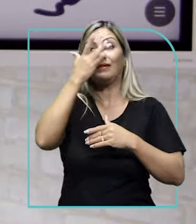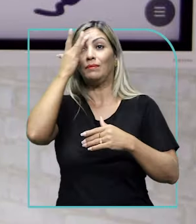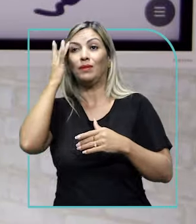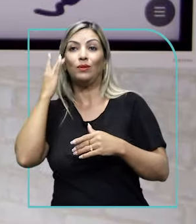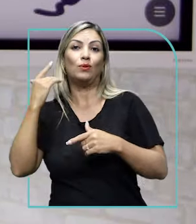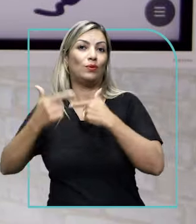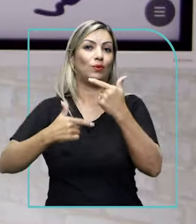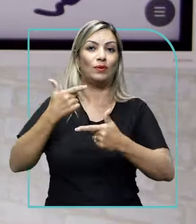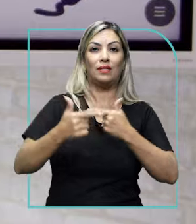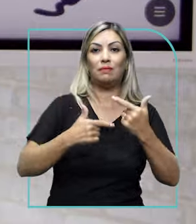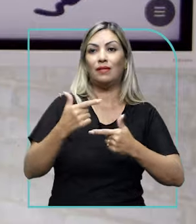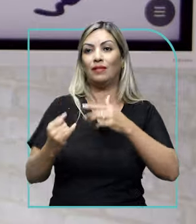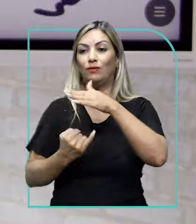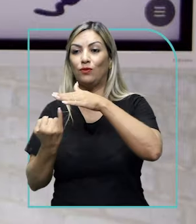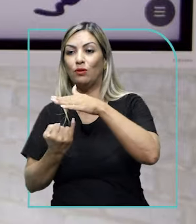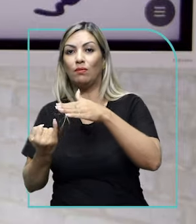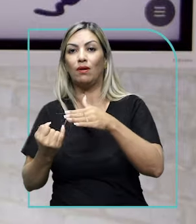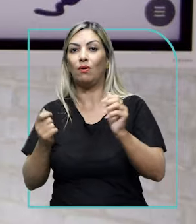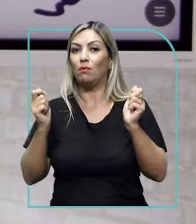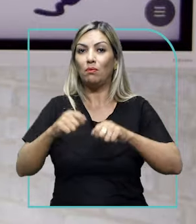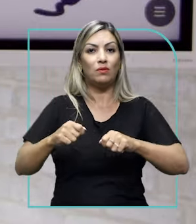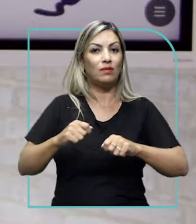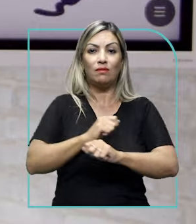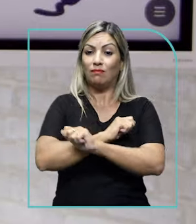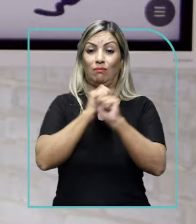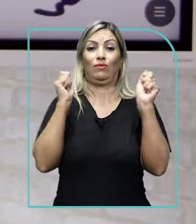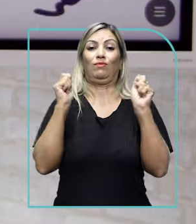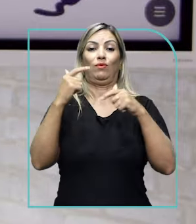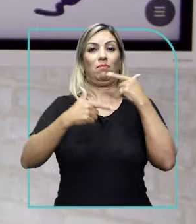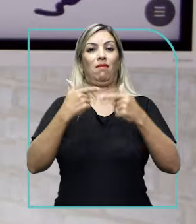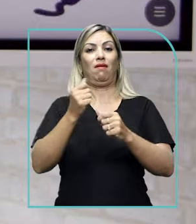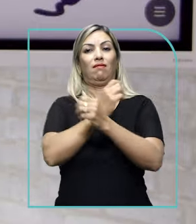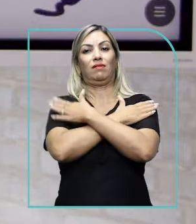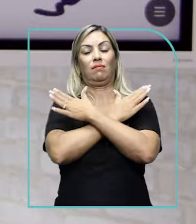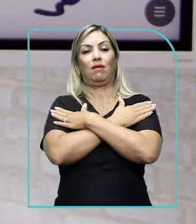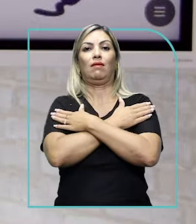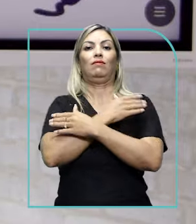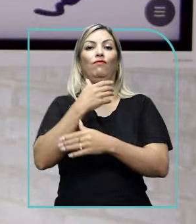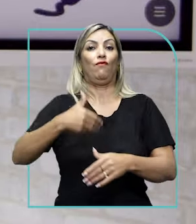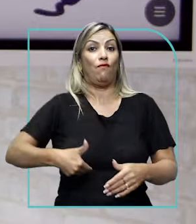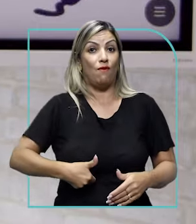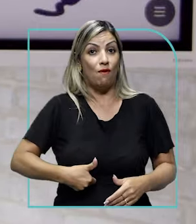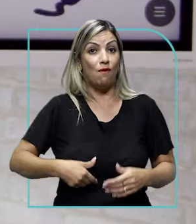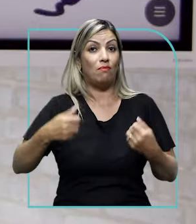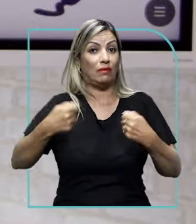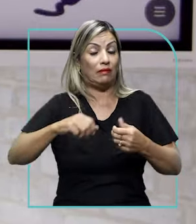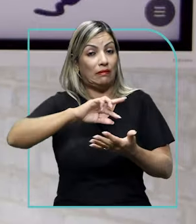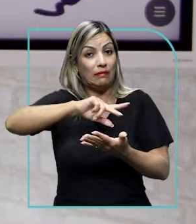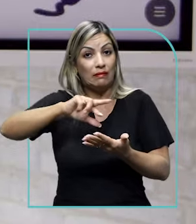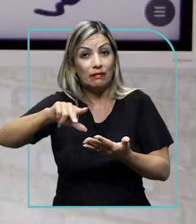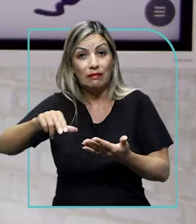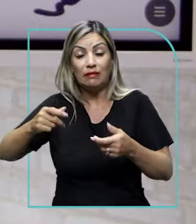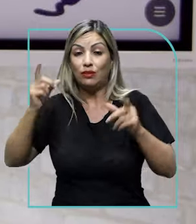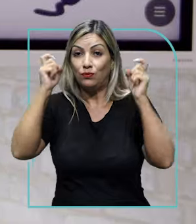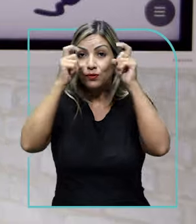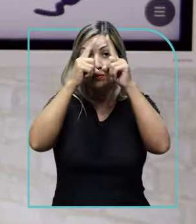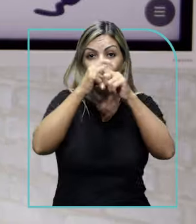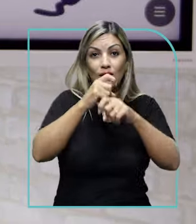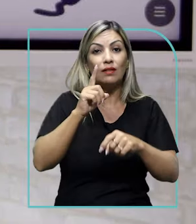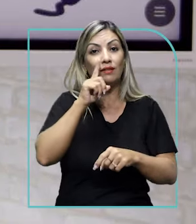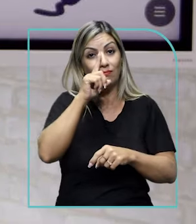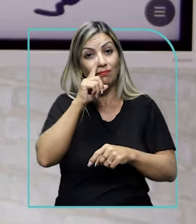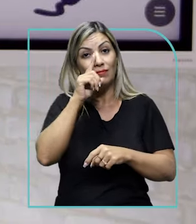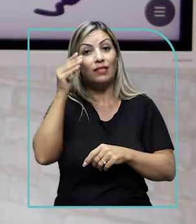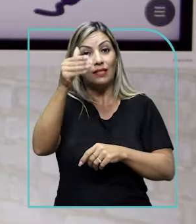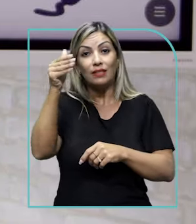pessoas do trabalho informal ficando sem a possibilidade de trabalhar, passando necessidade, né? E tendo que se arriscar para